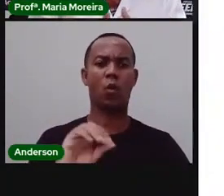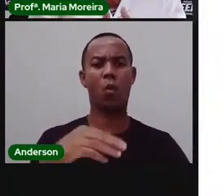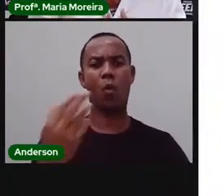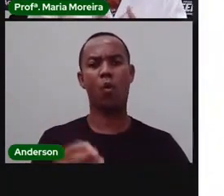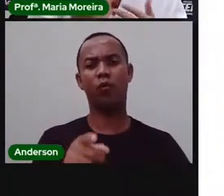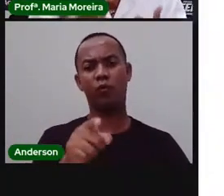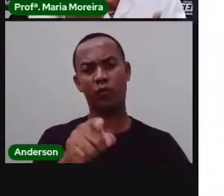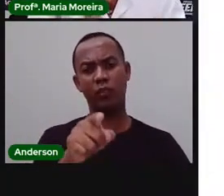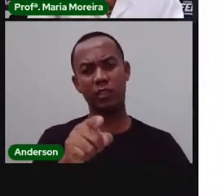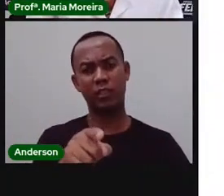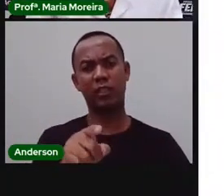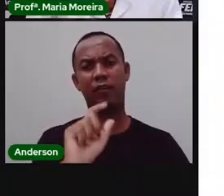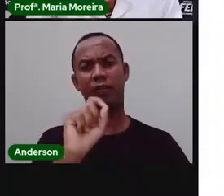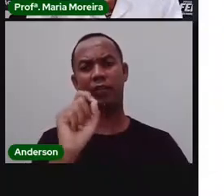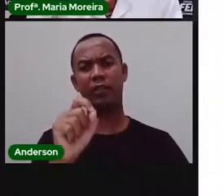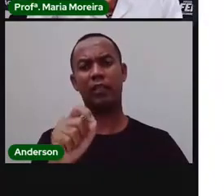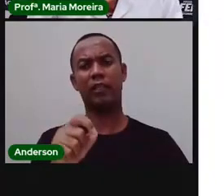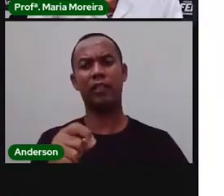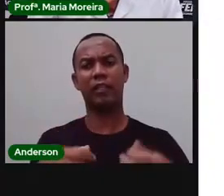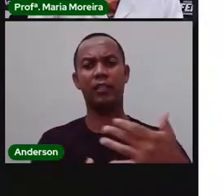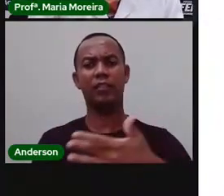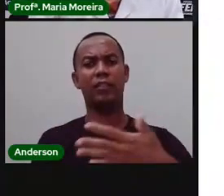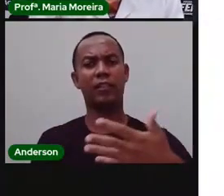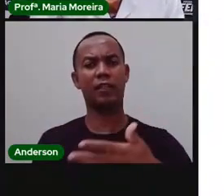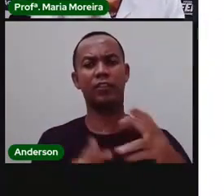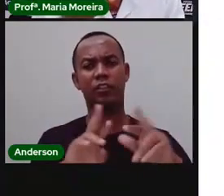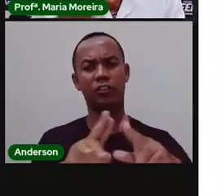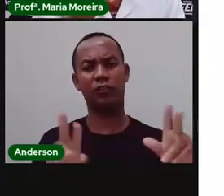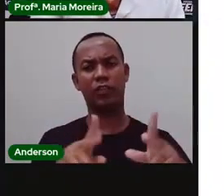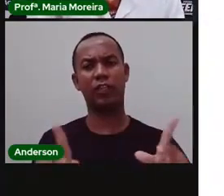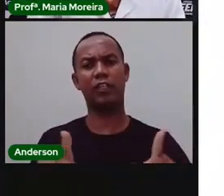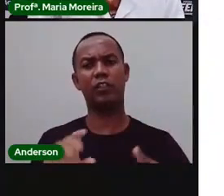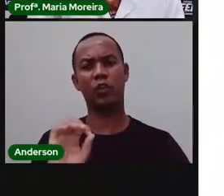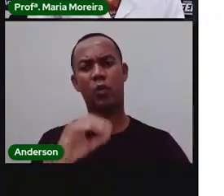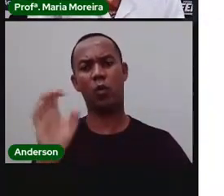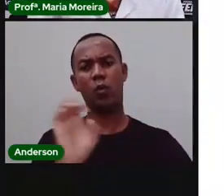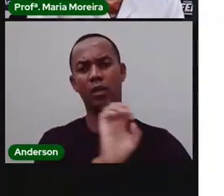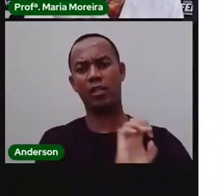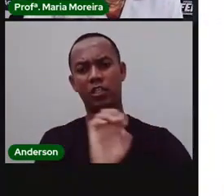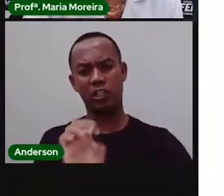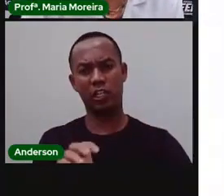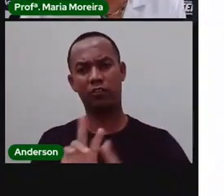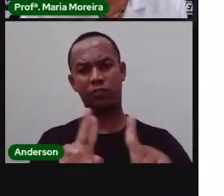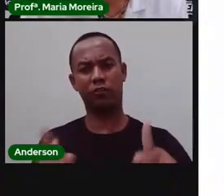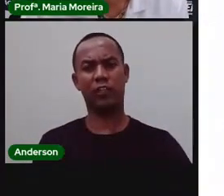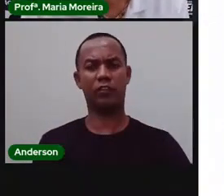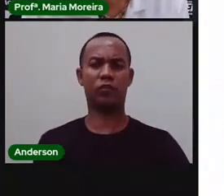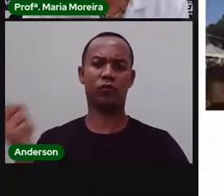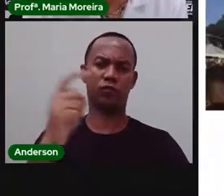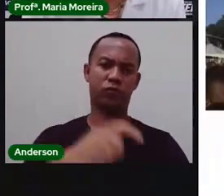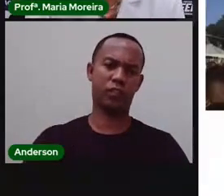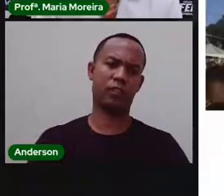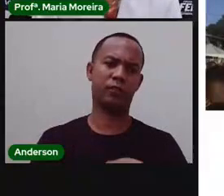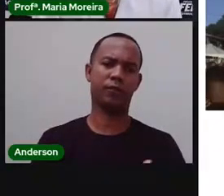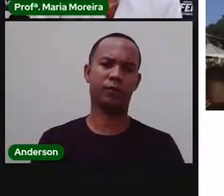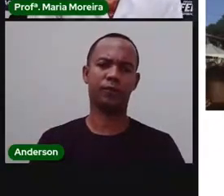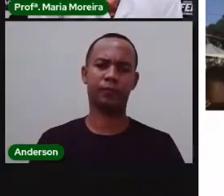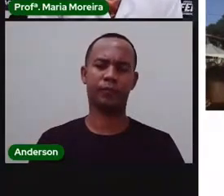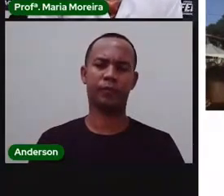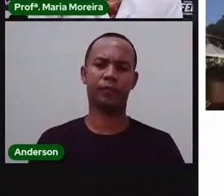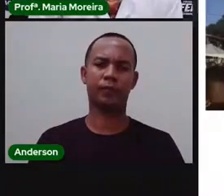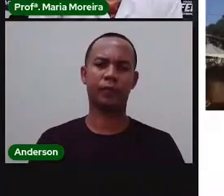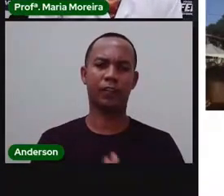assistindo a pró, veio de uma outra cidade, ou de um outro estado, e está aqui em Feira de Santana. Vamos lá.